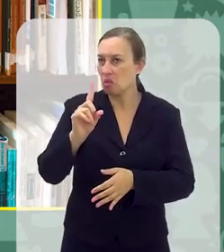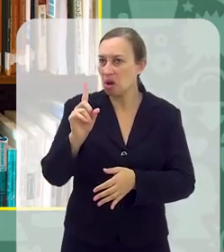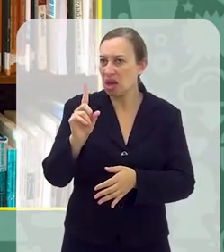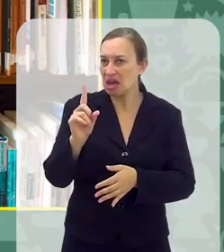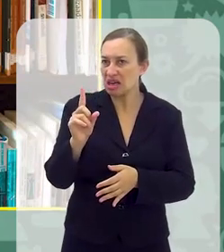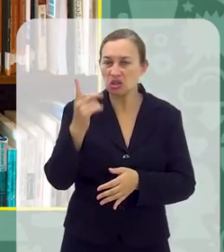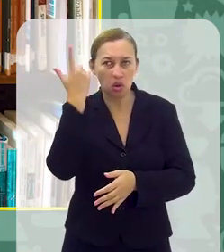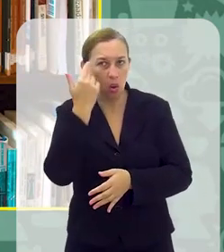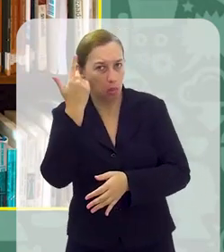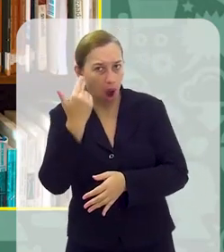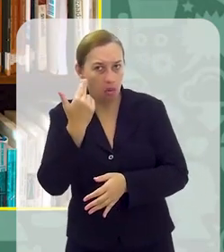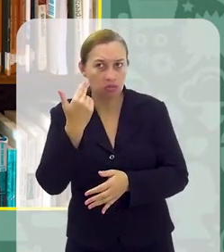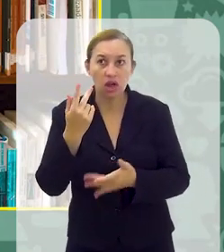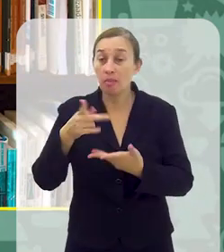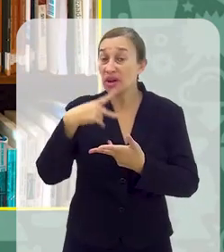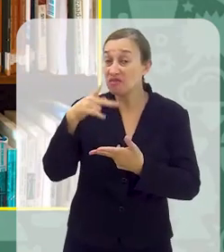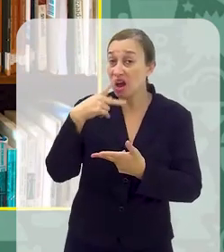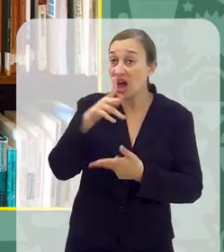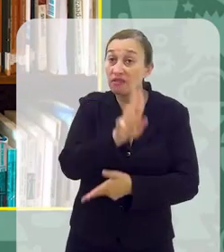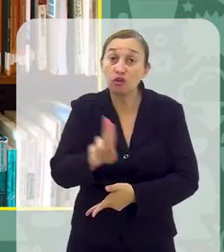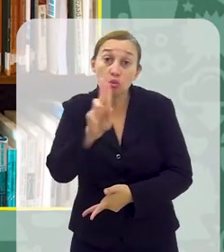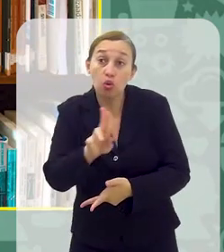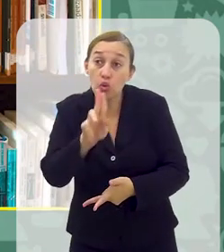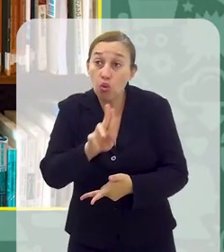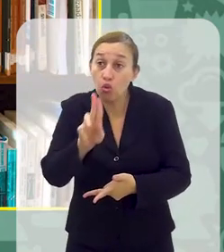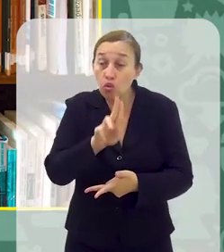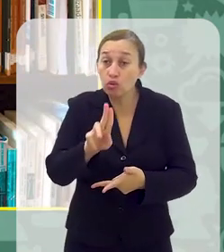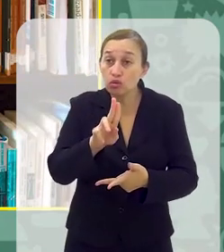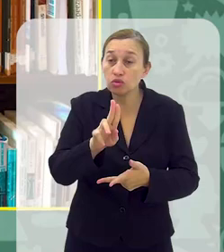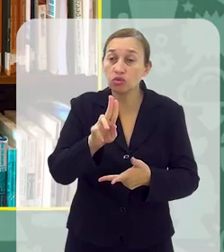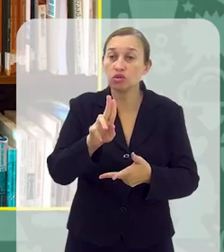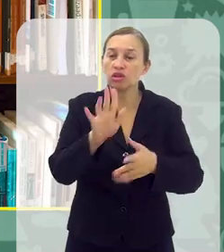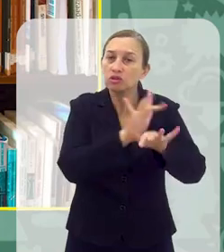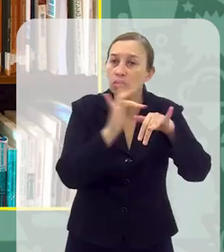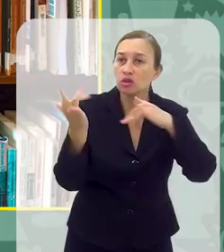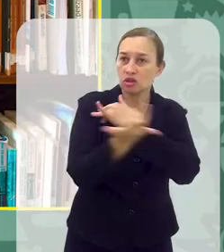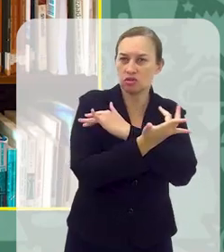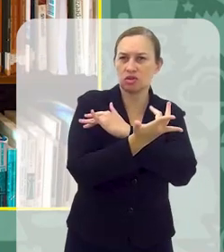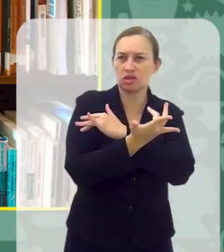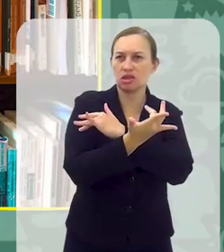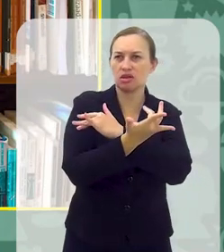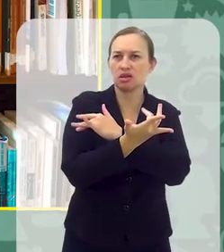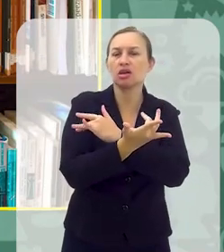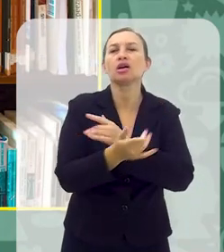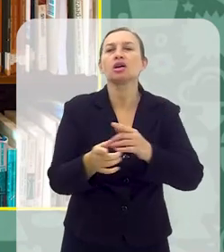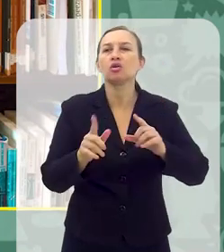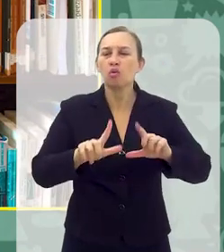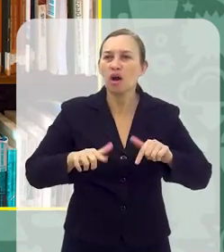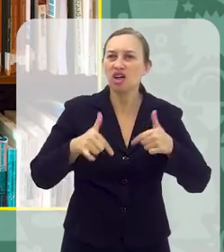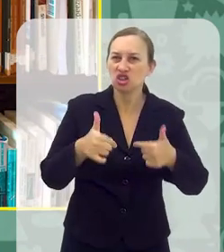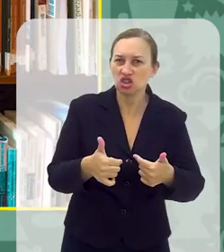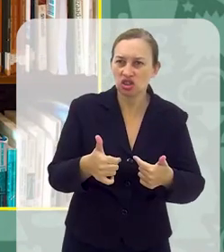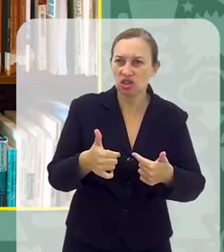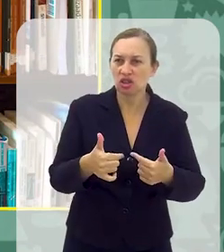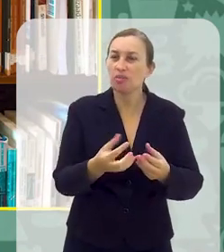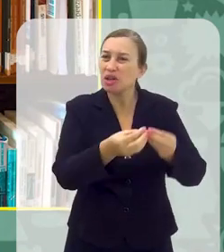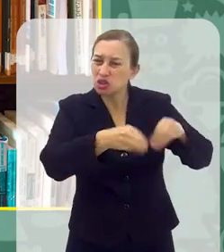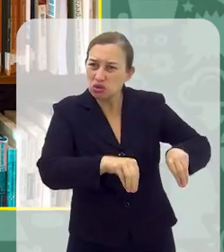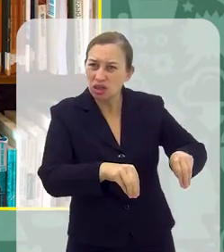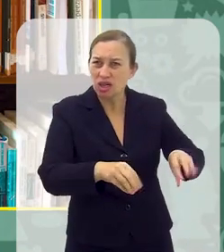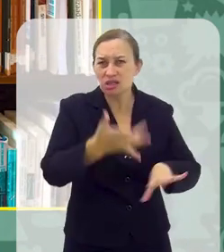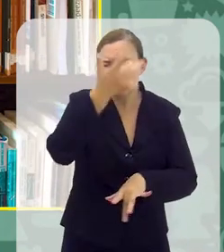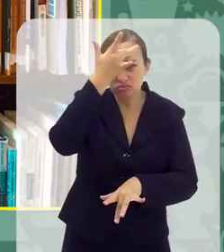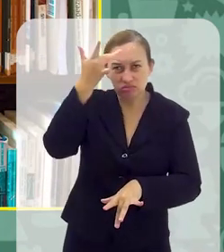coincidência. Para comentar sobre o uso excessivo das redes sociais e os possíveis efeitos na saúde mental das